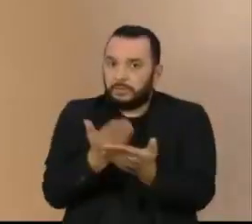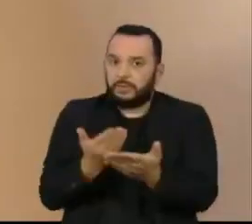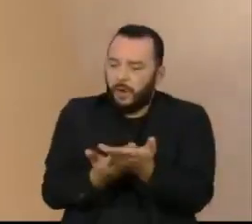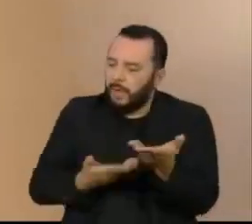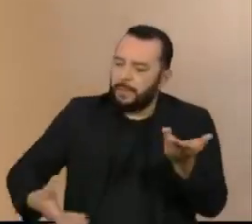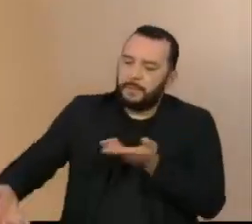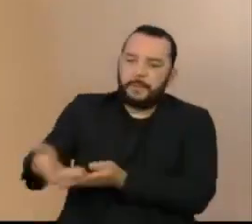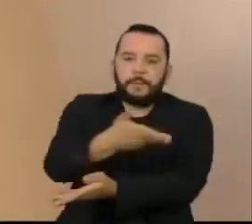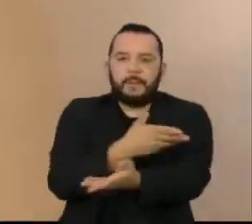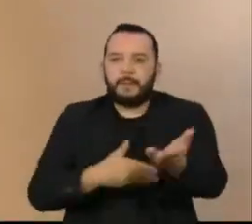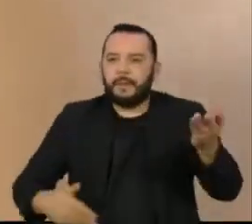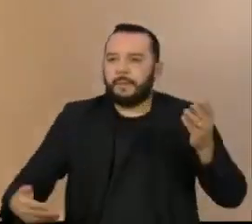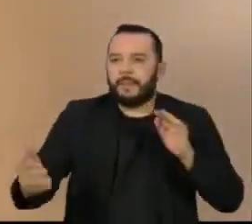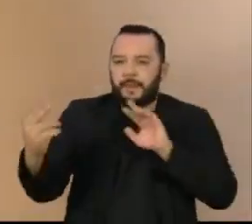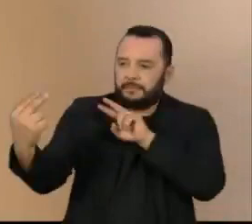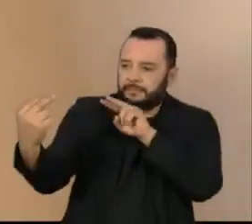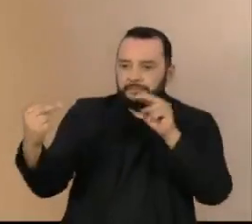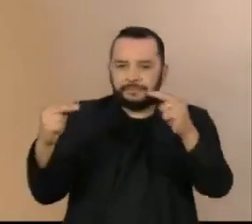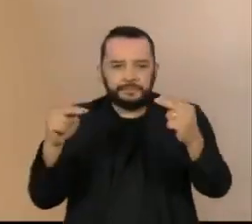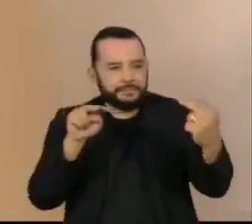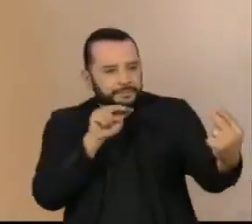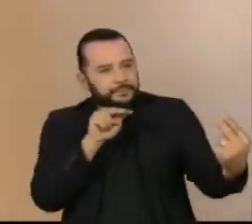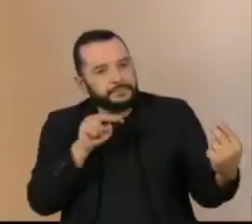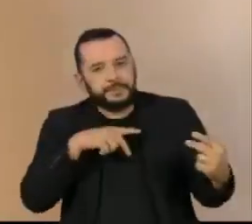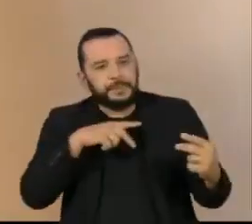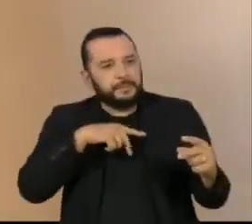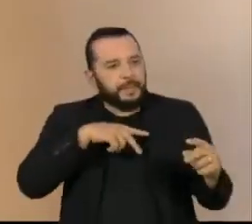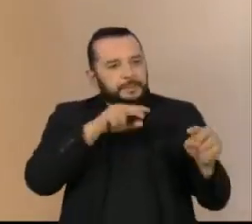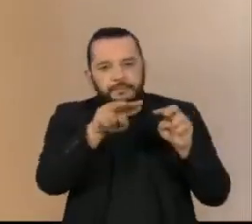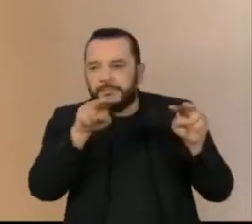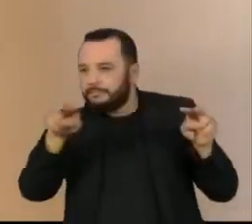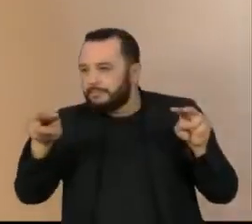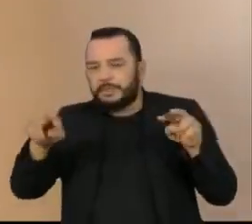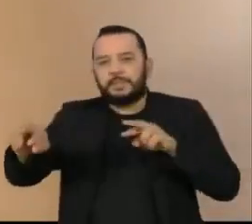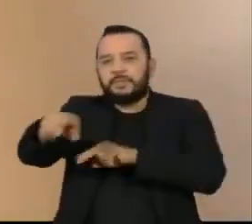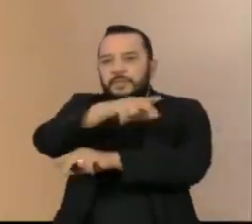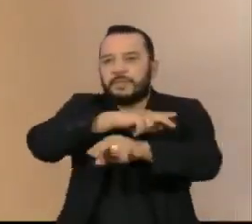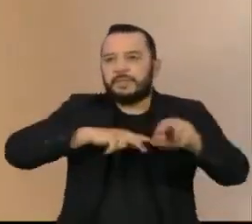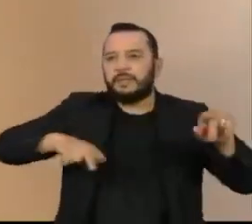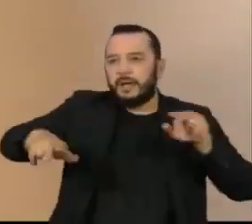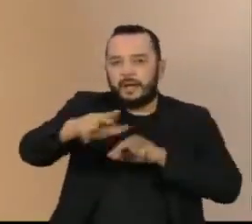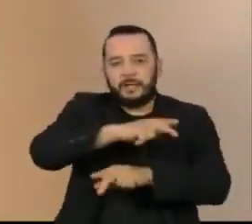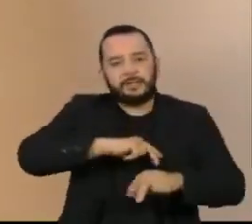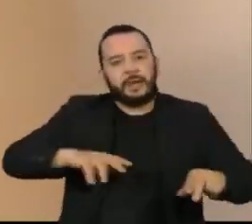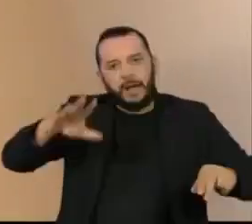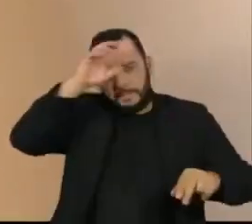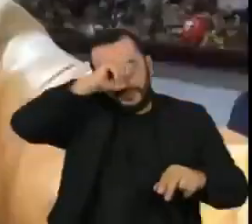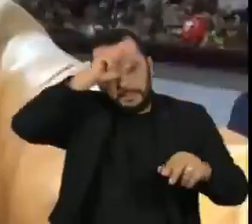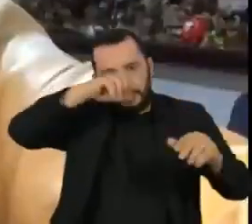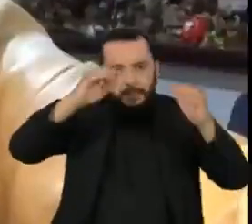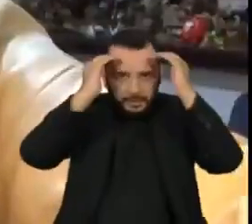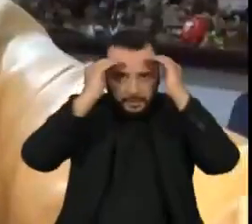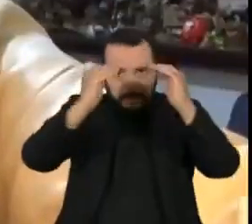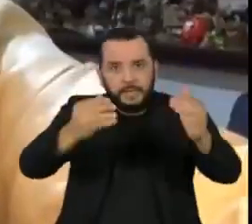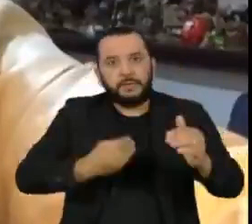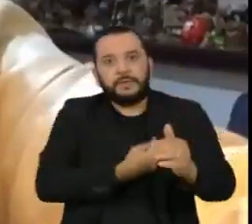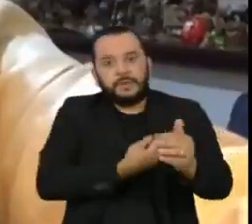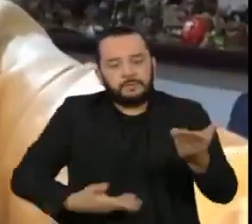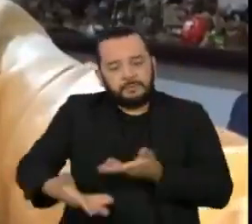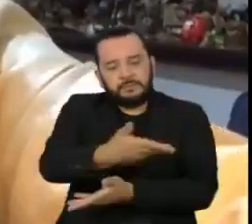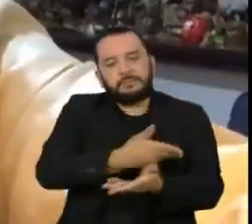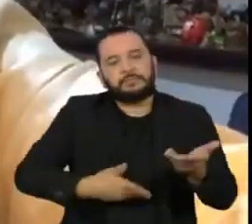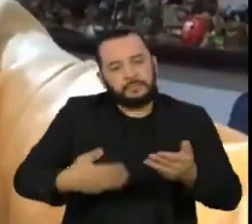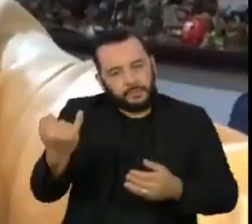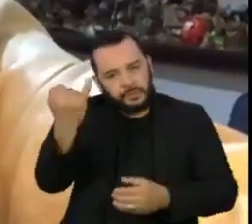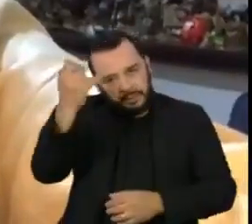outro, de olhar para a diversidade, de aprender o respeito e o convívio público na prática. Para o médico